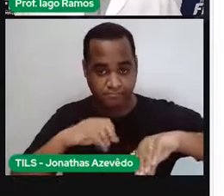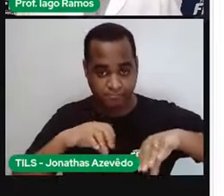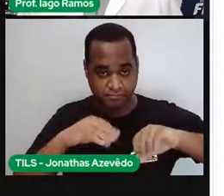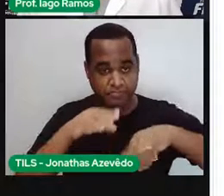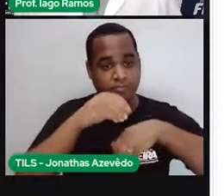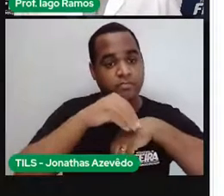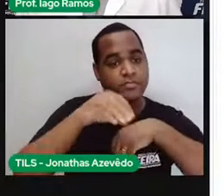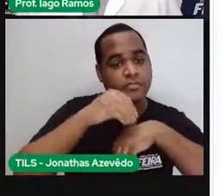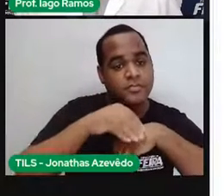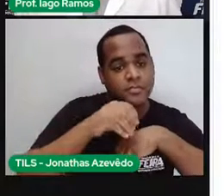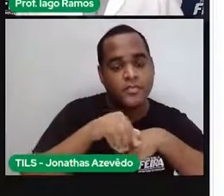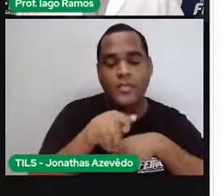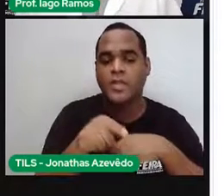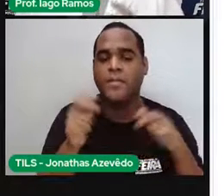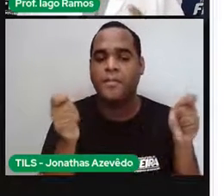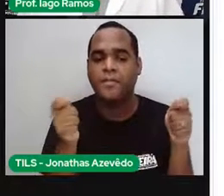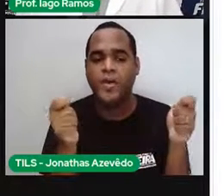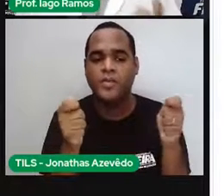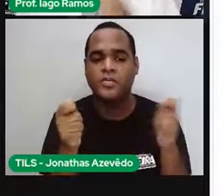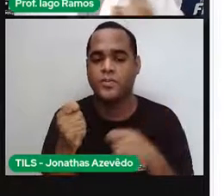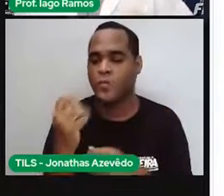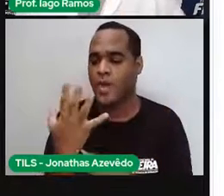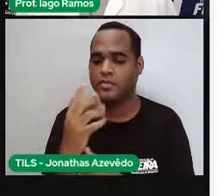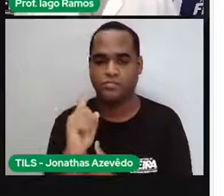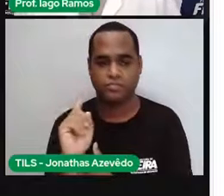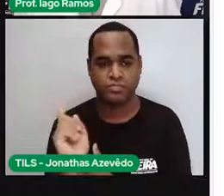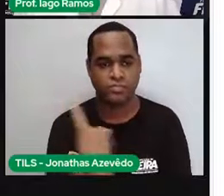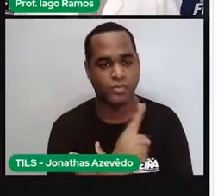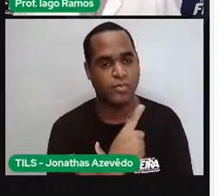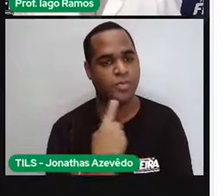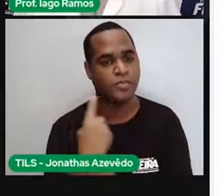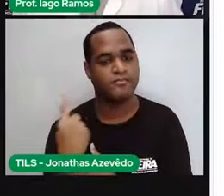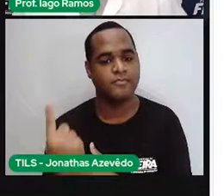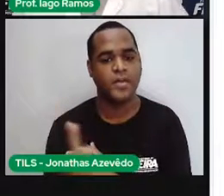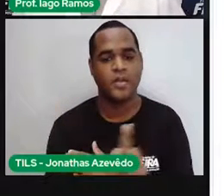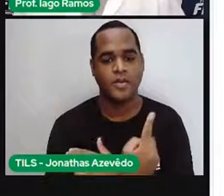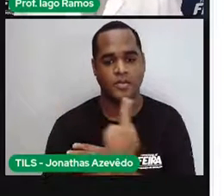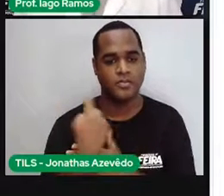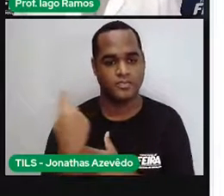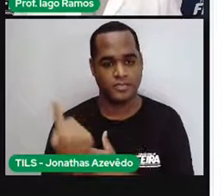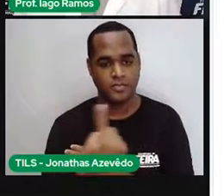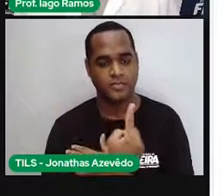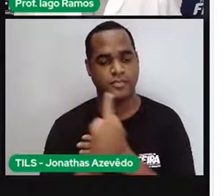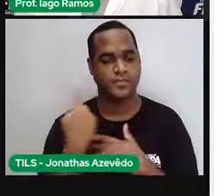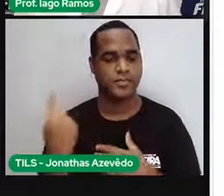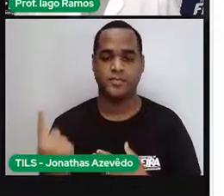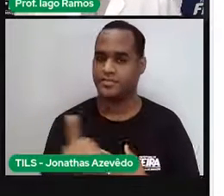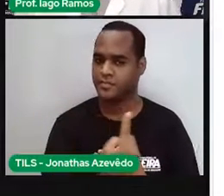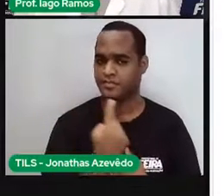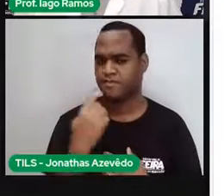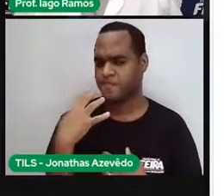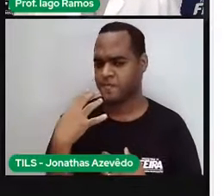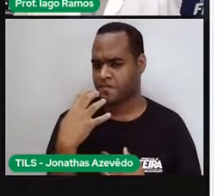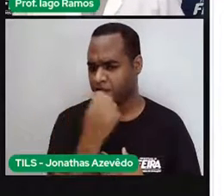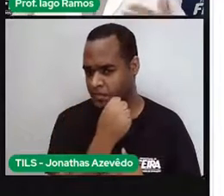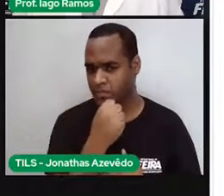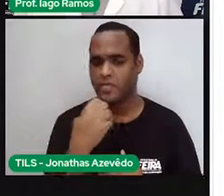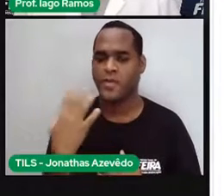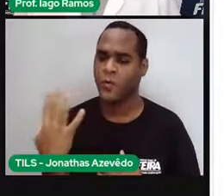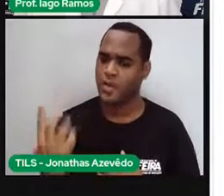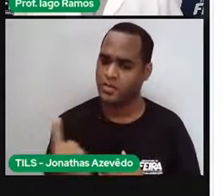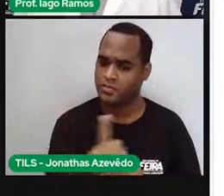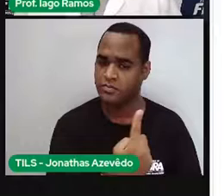orientou que você desse quatro voltas em um campo. Quatro voltas de corrida. Você precisa